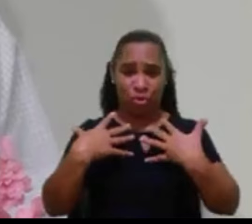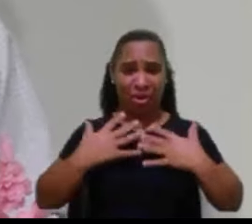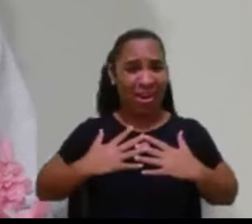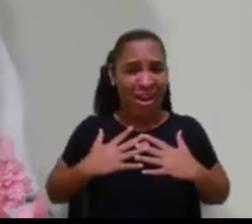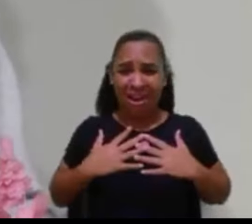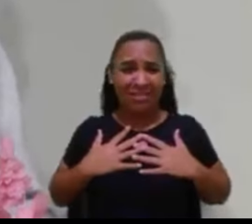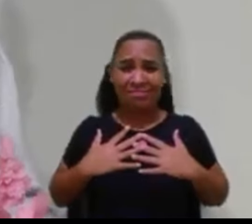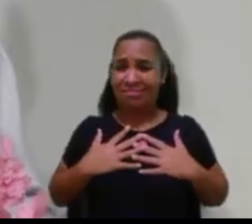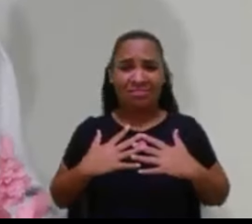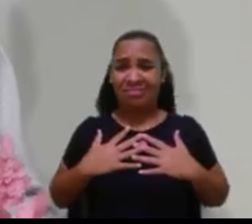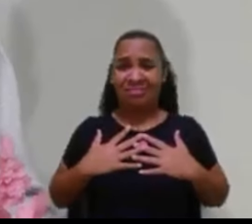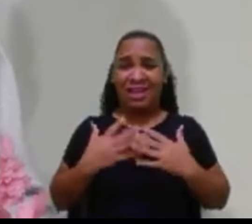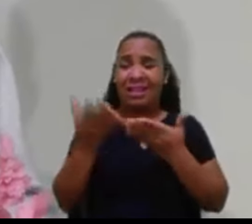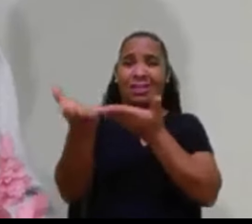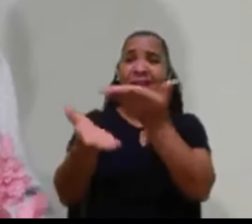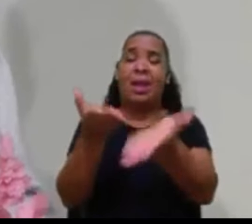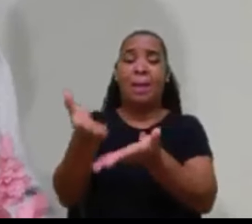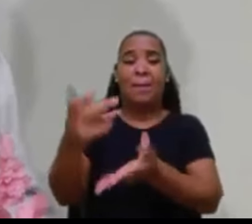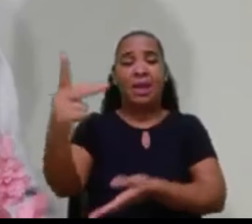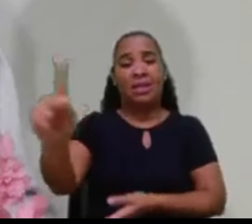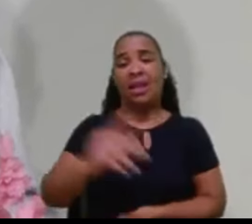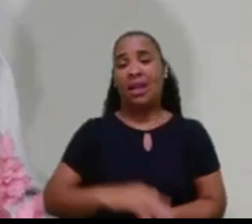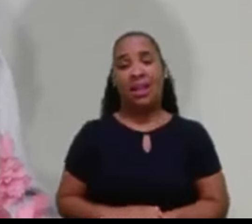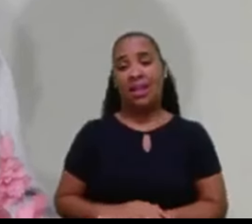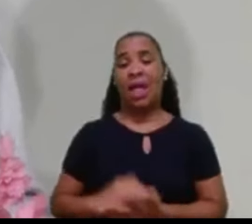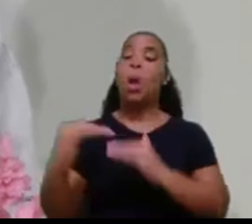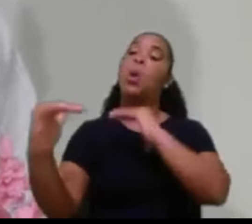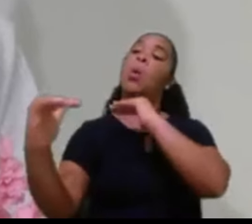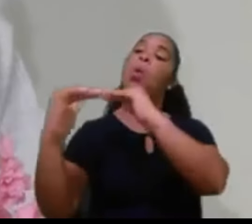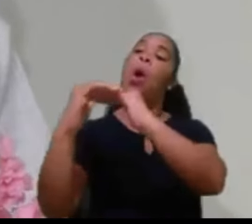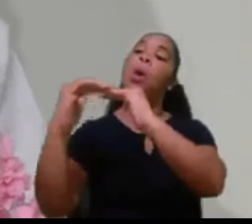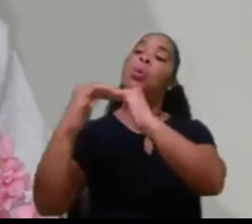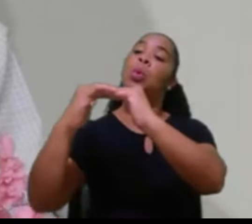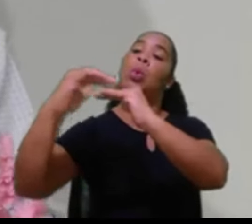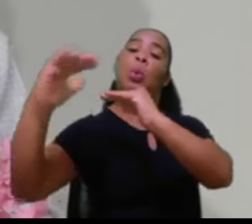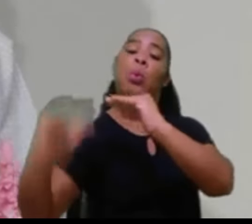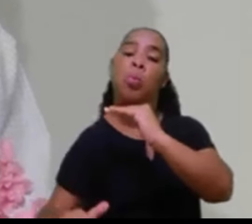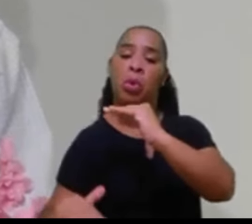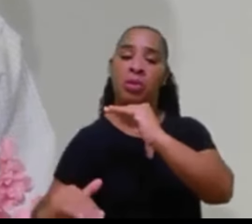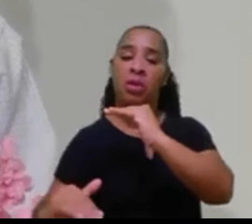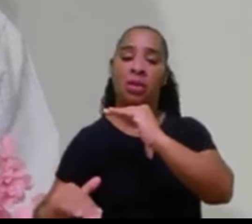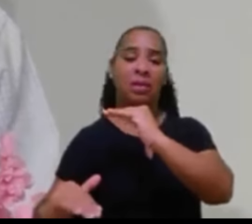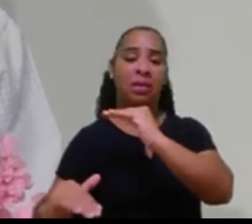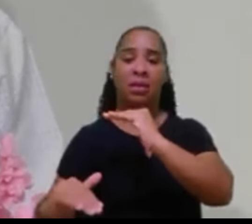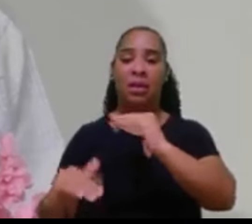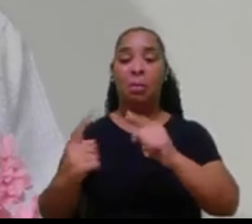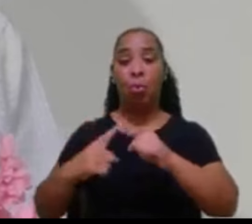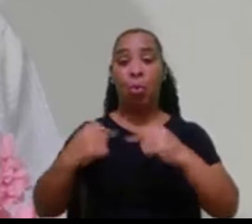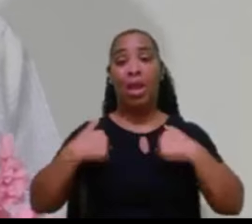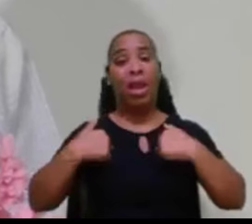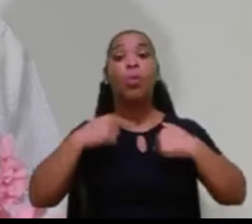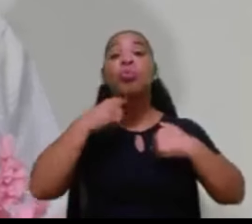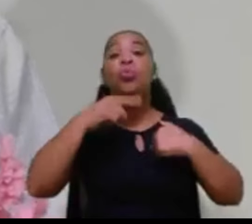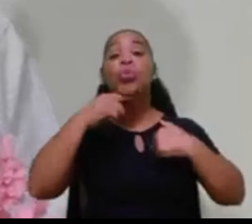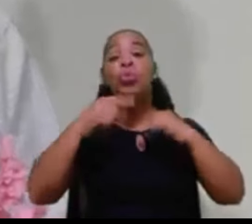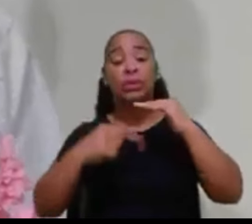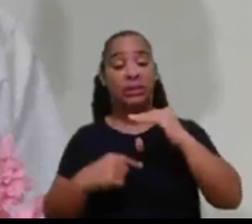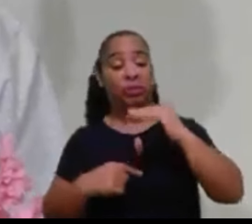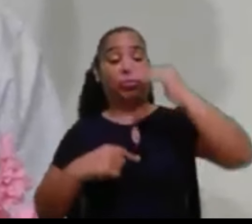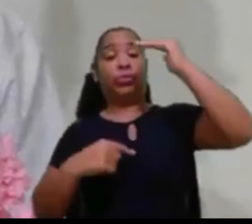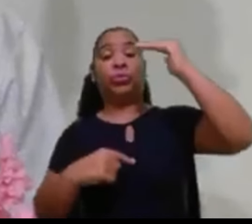terapia. Humilhar o outro para rebaixá-lo, porque eu não consigo subir até onde ele está.